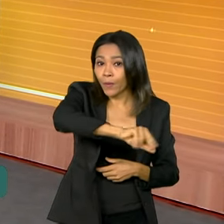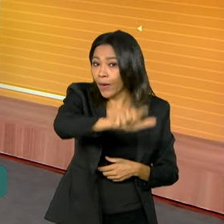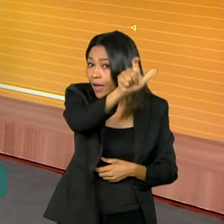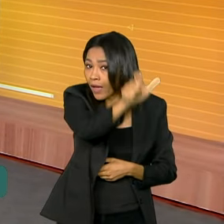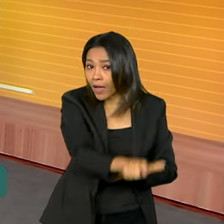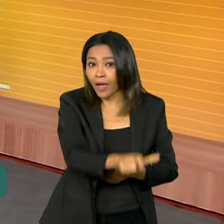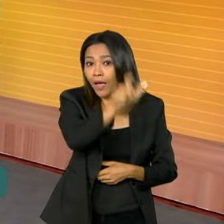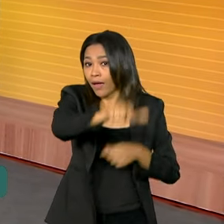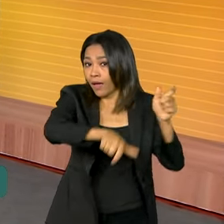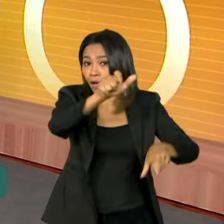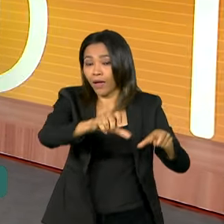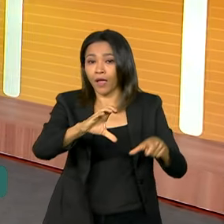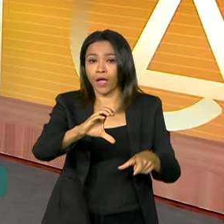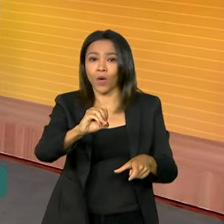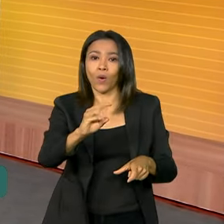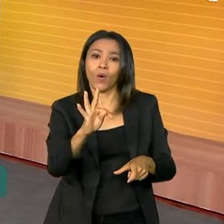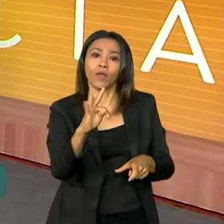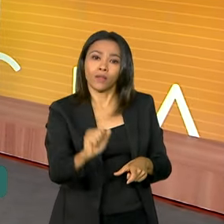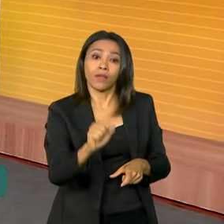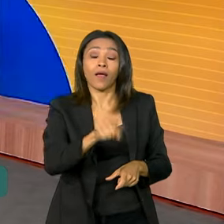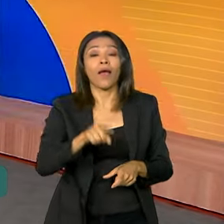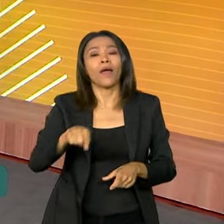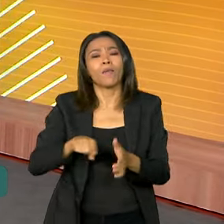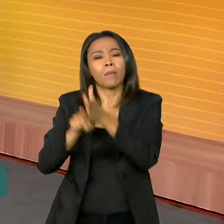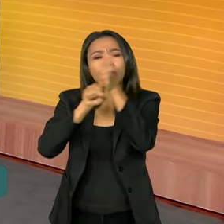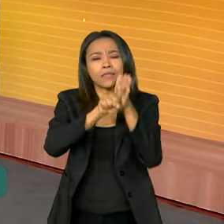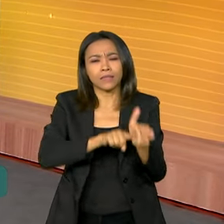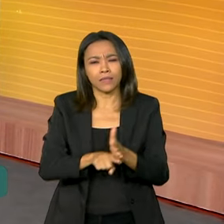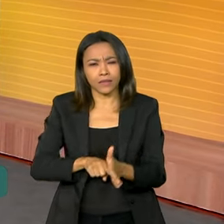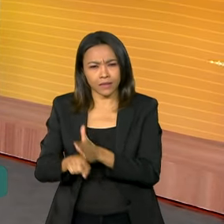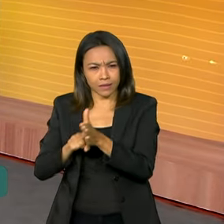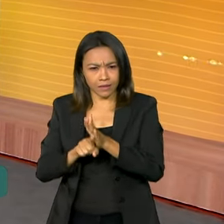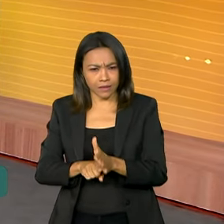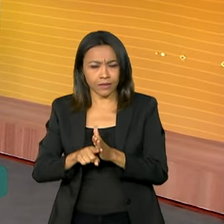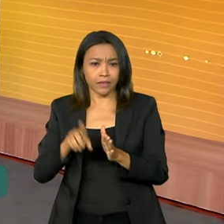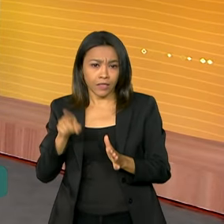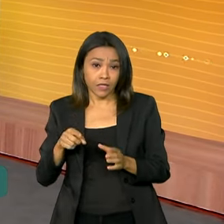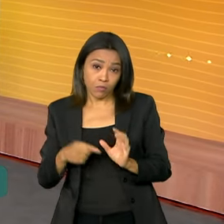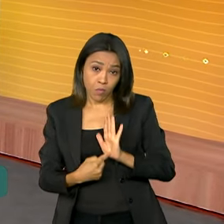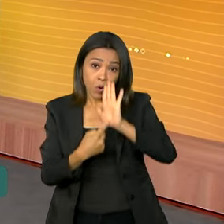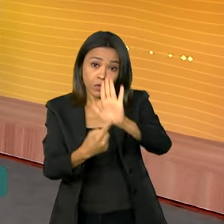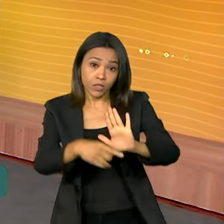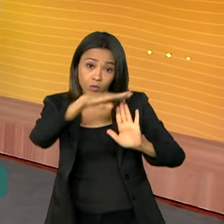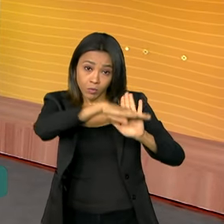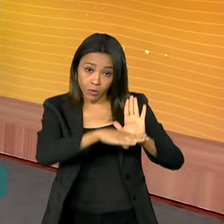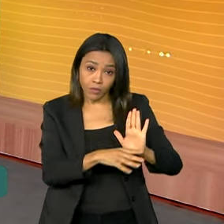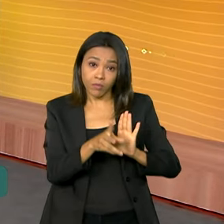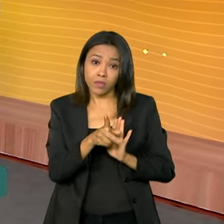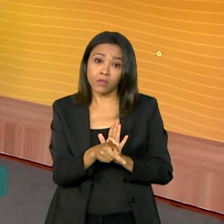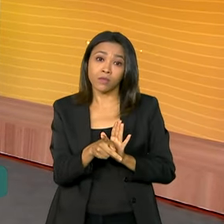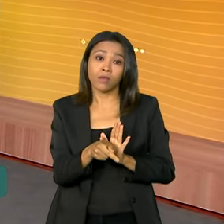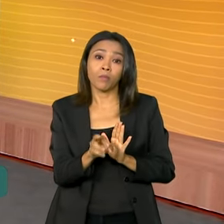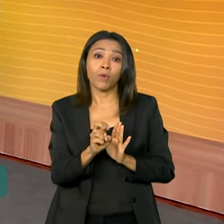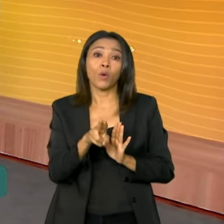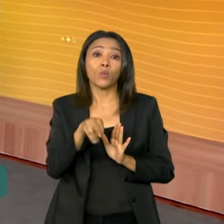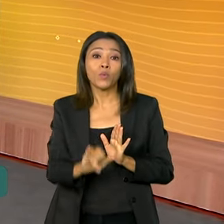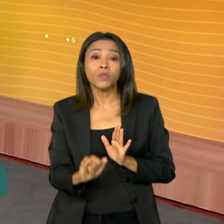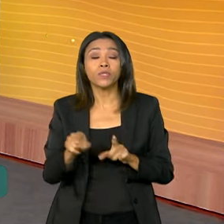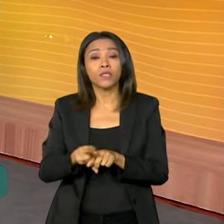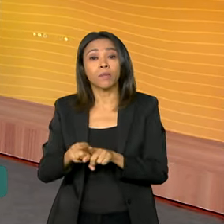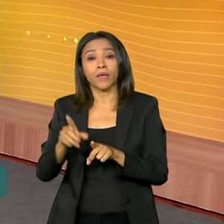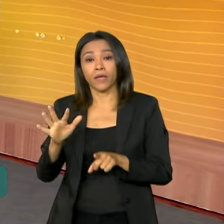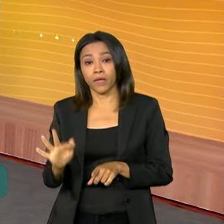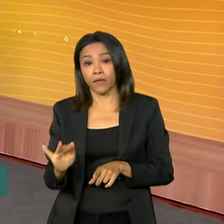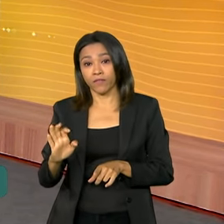são do Censo da Educação Superior que apontaram ainda que o Prouni e o Fies impactam positivamente